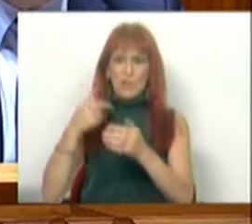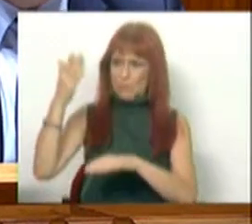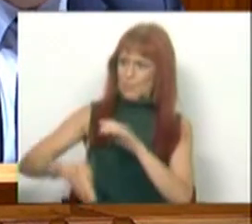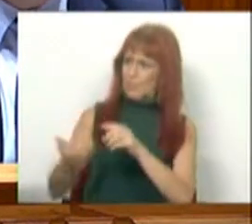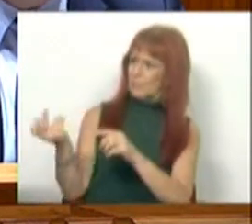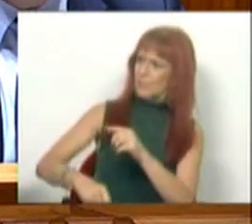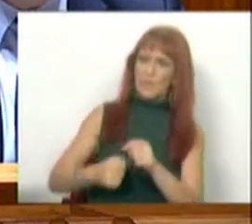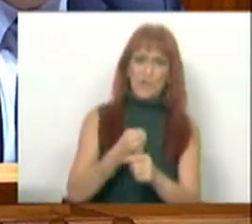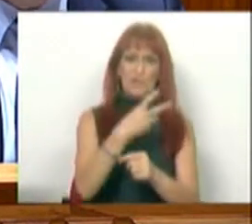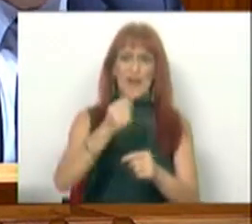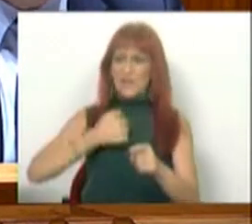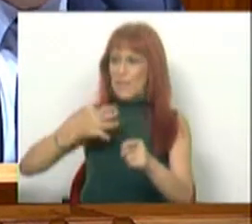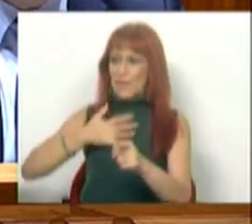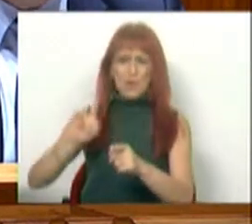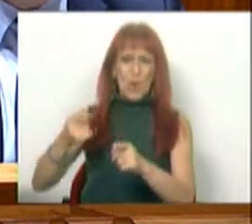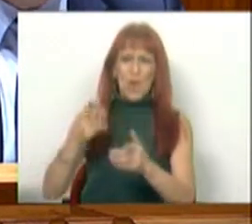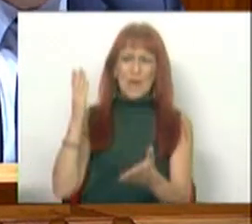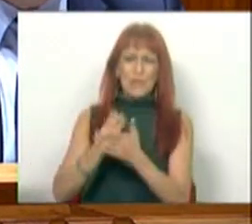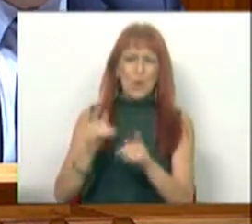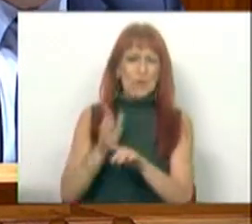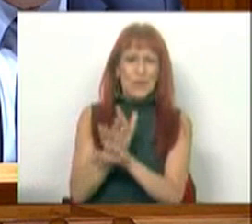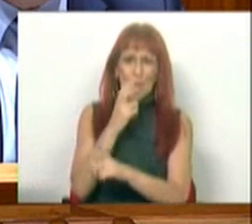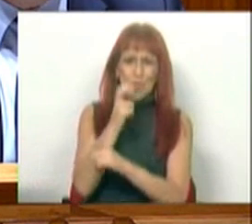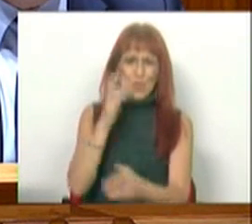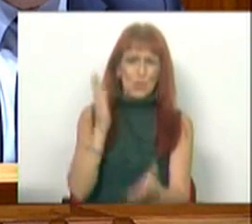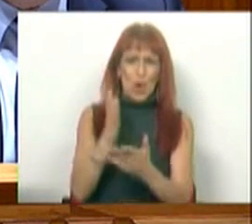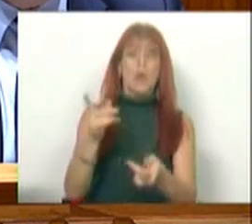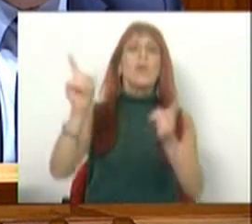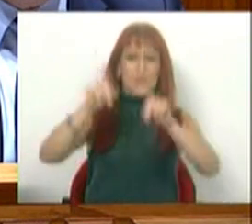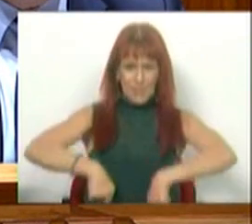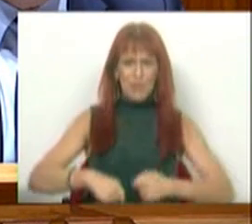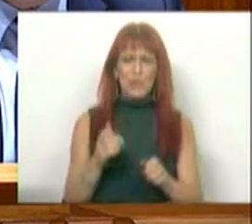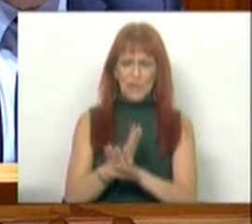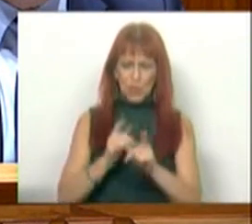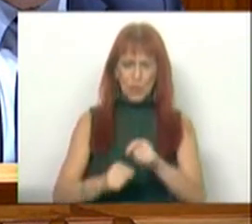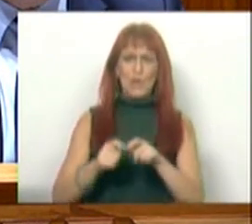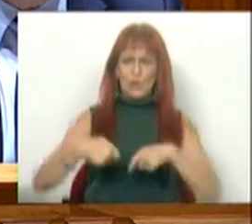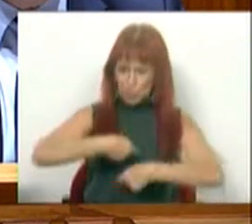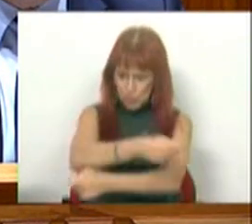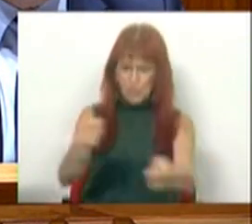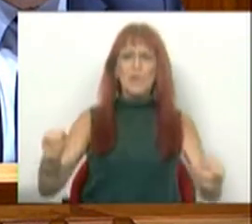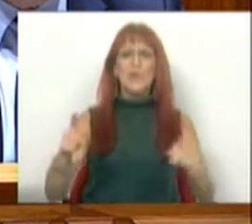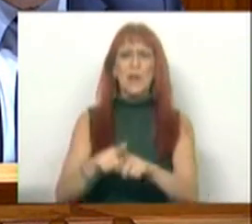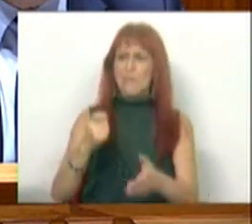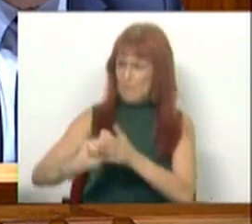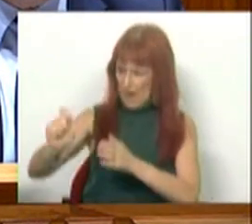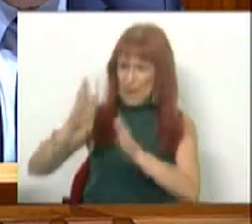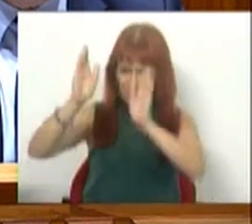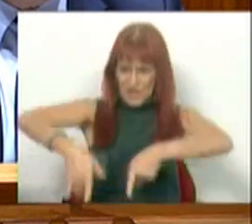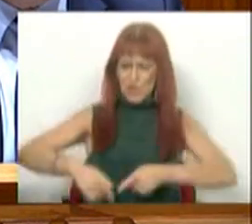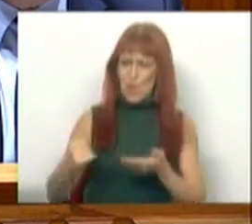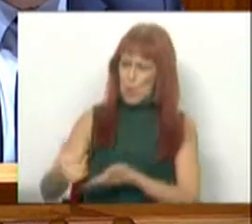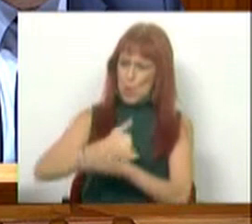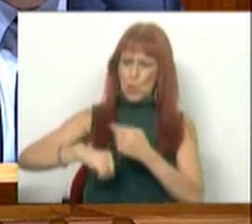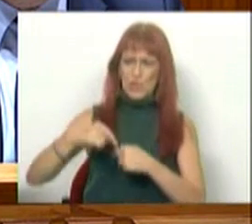do conjunto das empresas que não são só do setor energético, mas são também do setor da distribuição que devem pagar aqueles